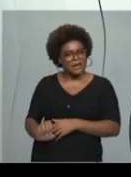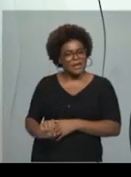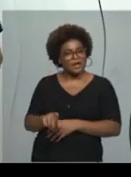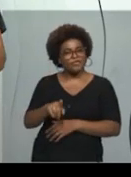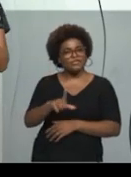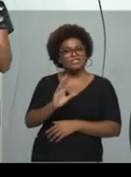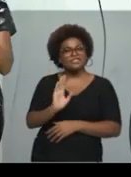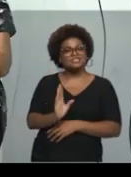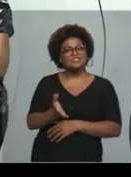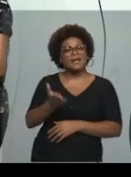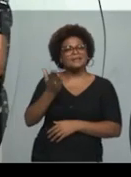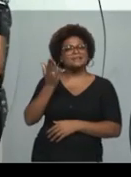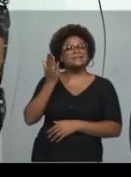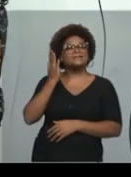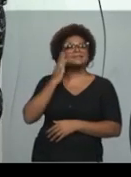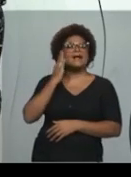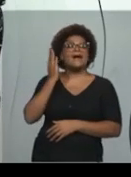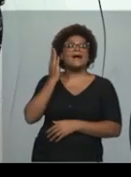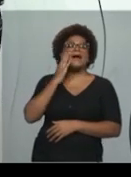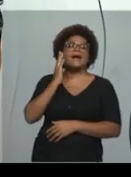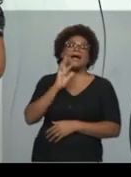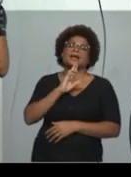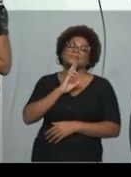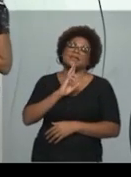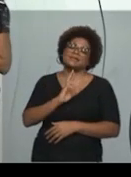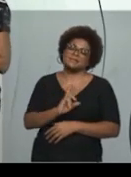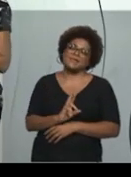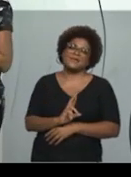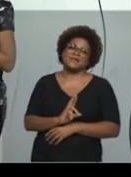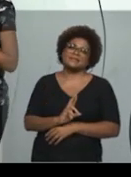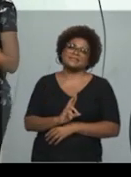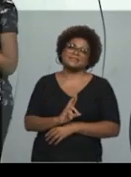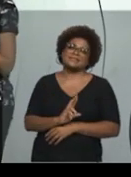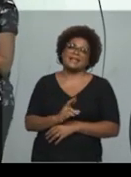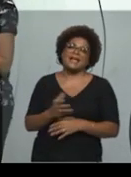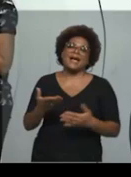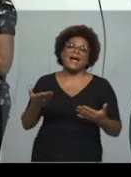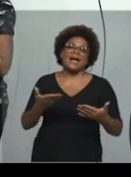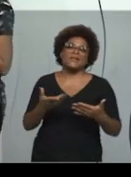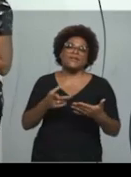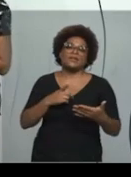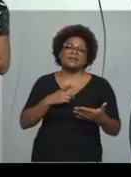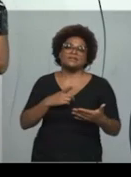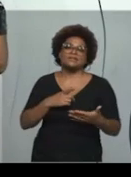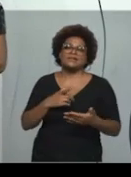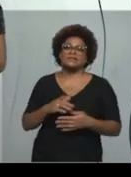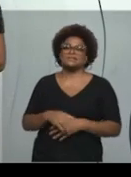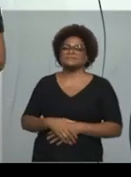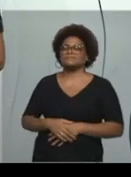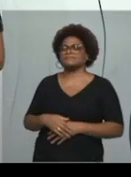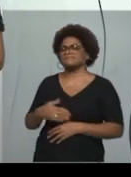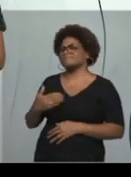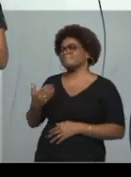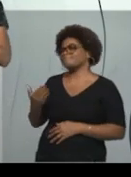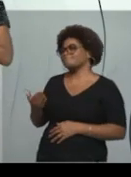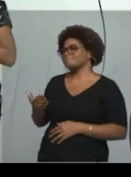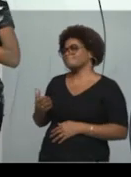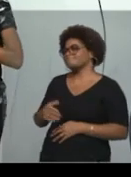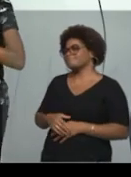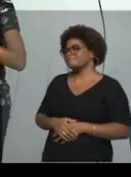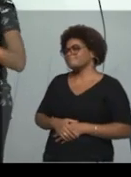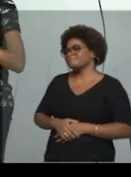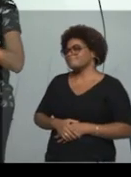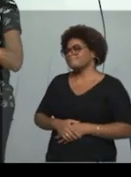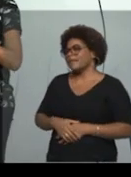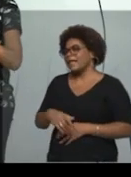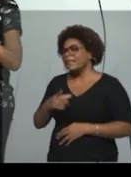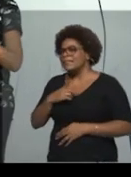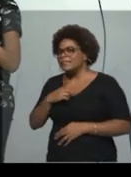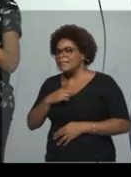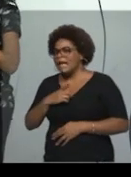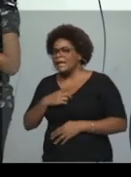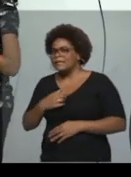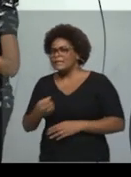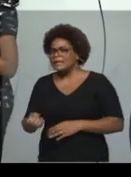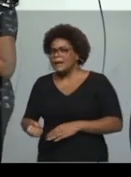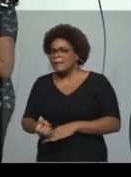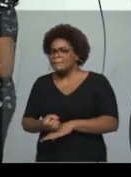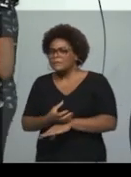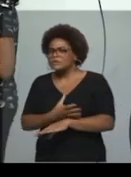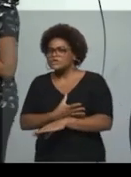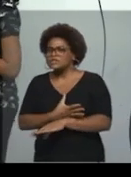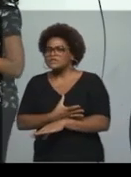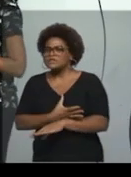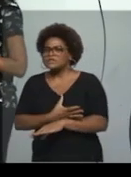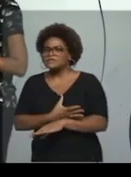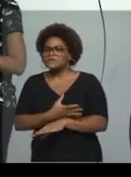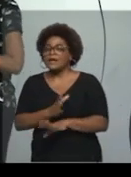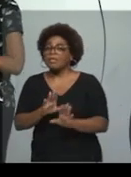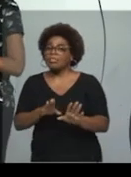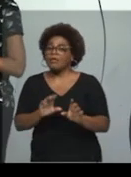alternativas. Você fala, opa, tem emotiva? Ah, pode até ser, porque ele fala na primeira pessoa, mas peraí, vamos passar.